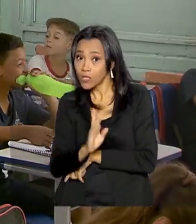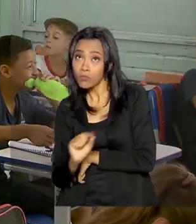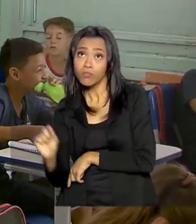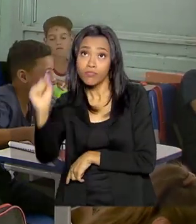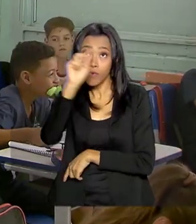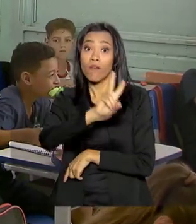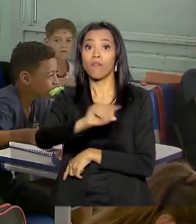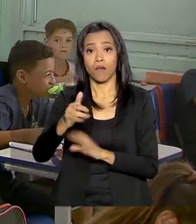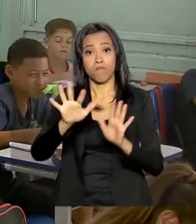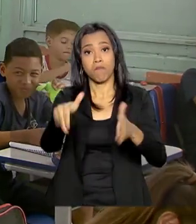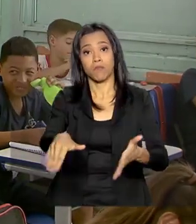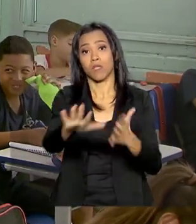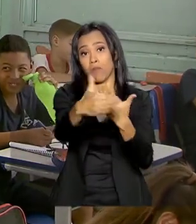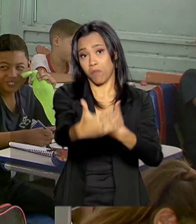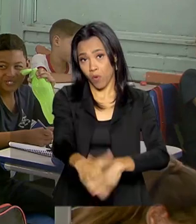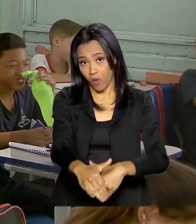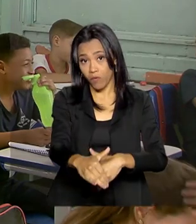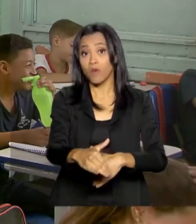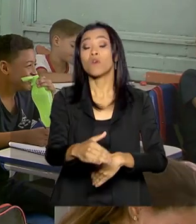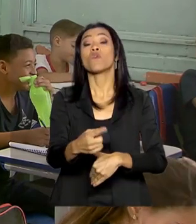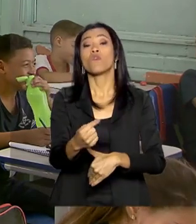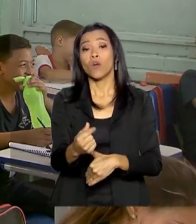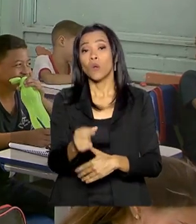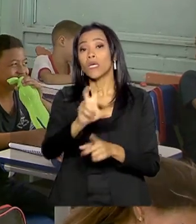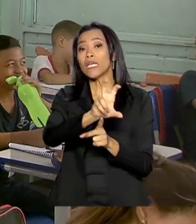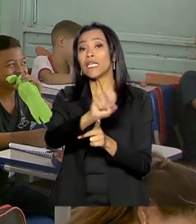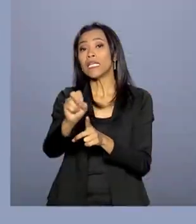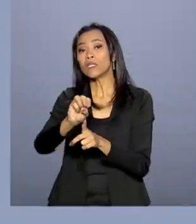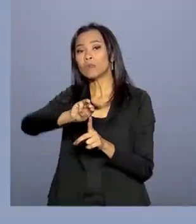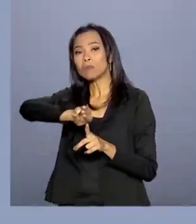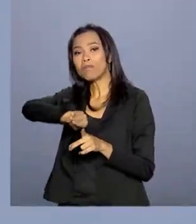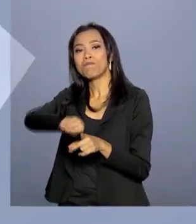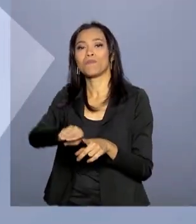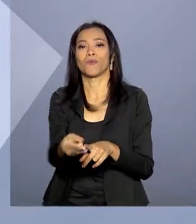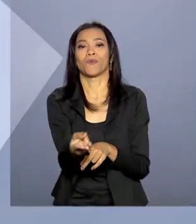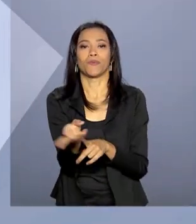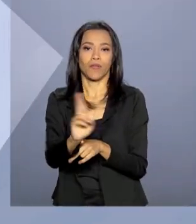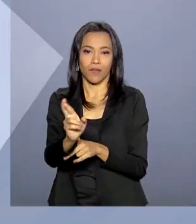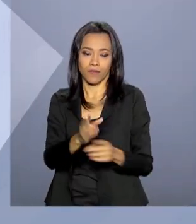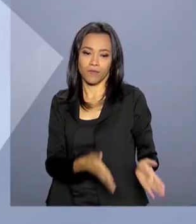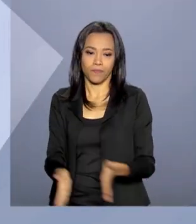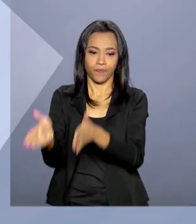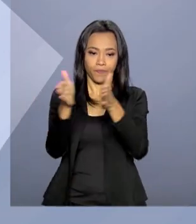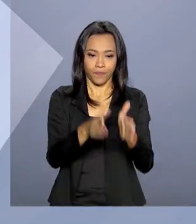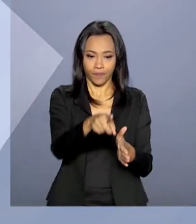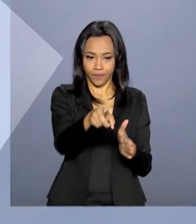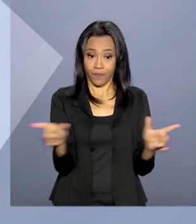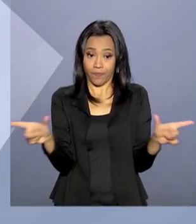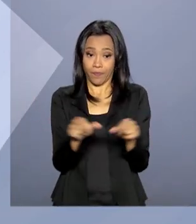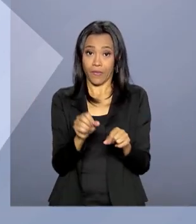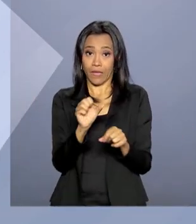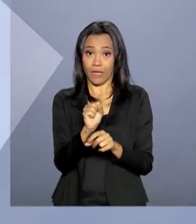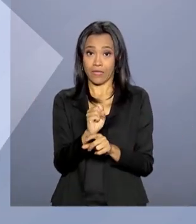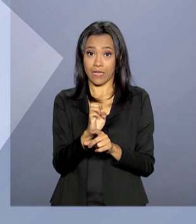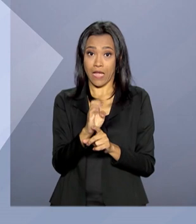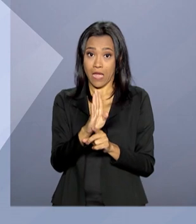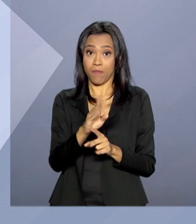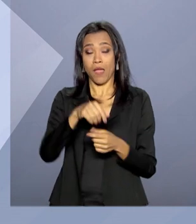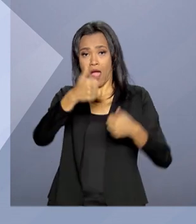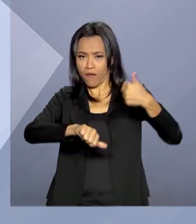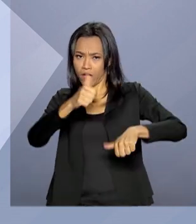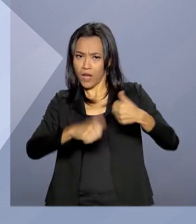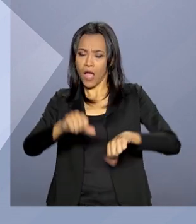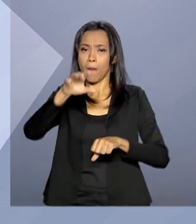Saeb, com um custo de 500 milhões de reais. O Saeb vai avaliar o conhecimento de português e